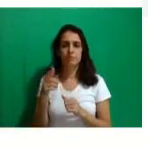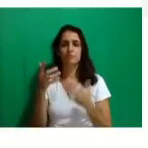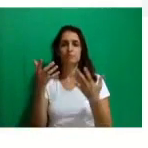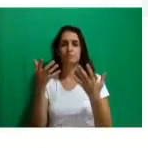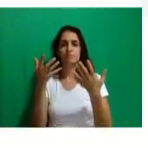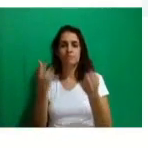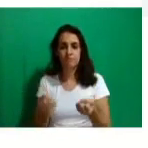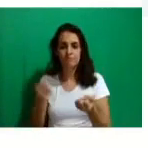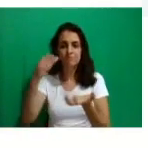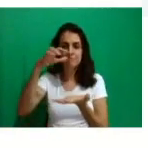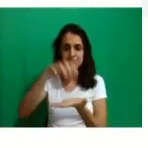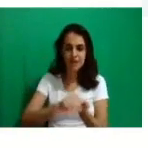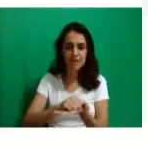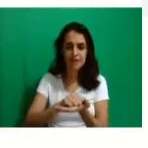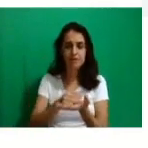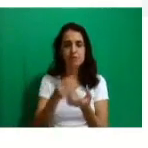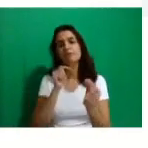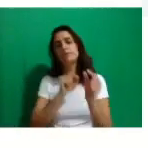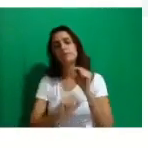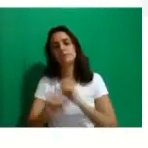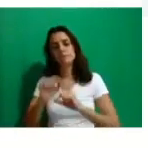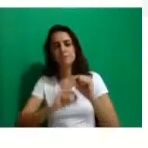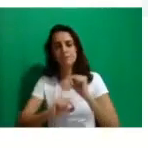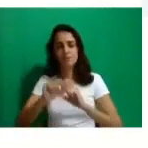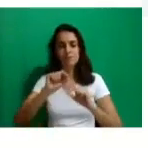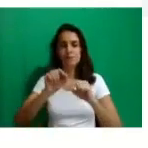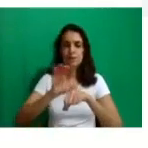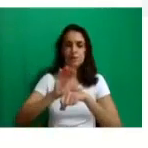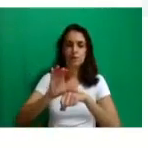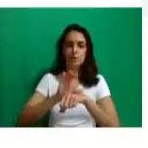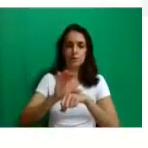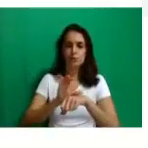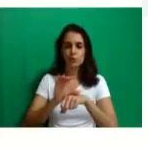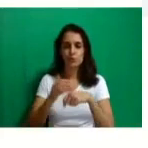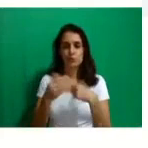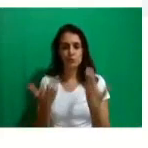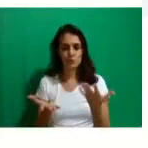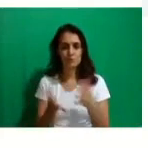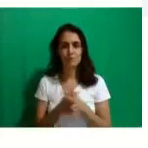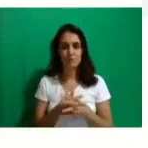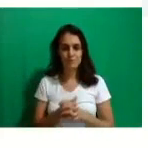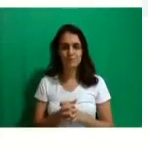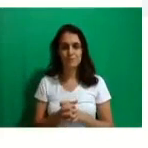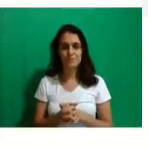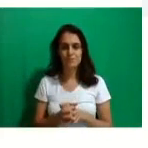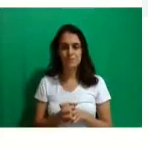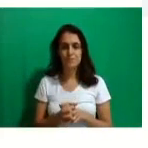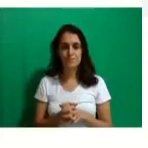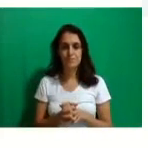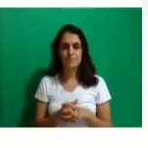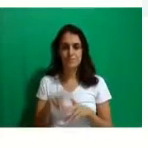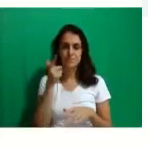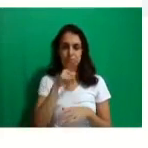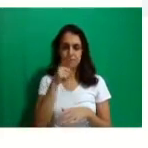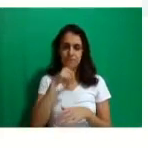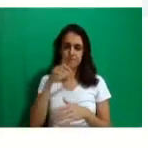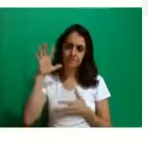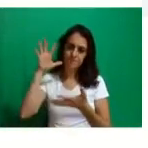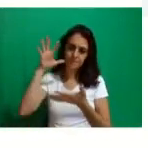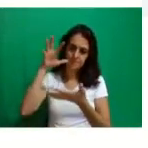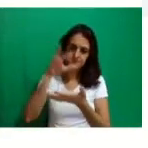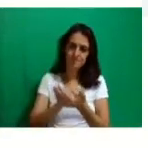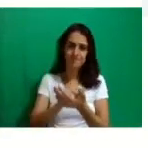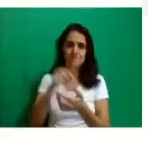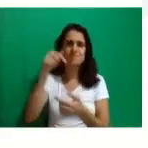vocês passaram, né? Chegaram até aqui para fazer o quê? Do que se